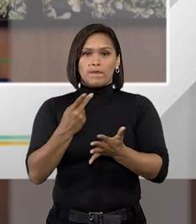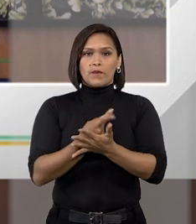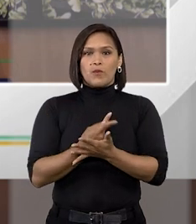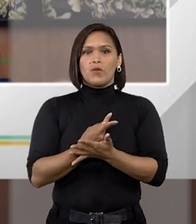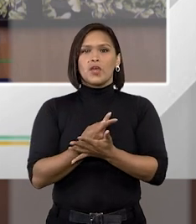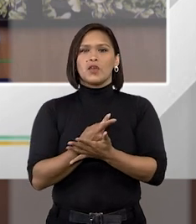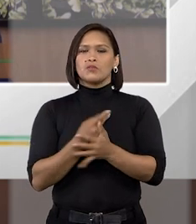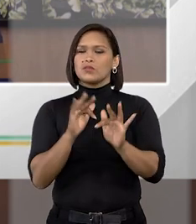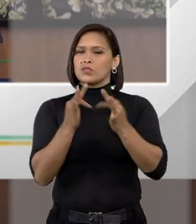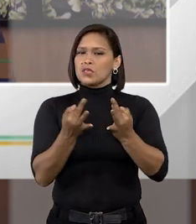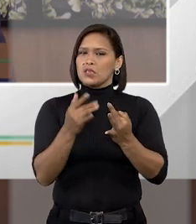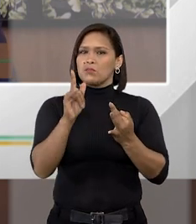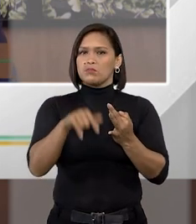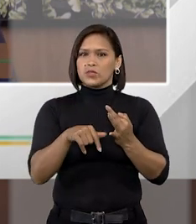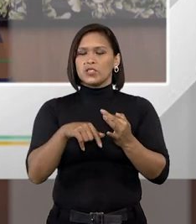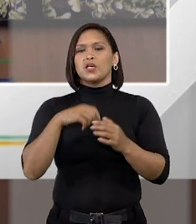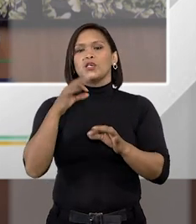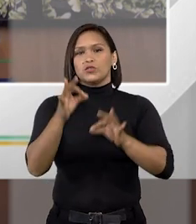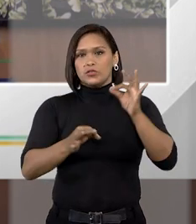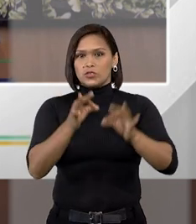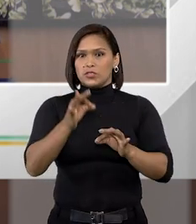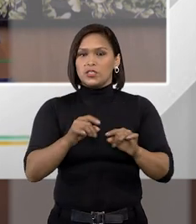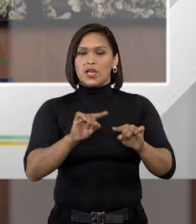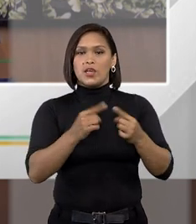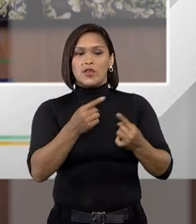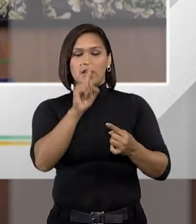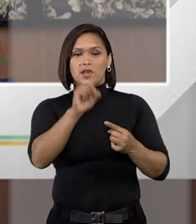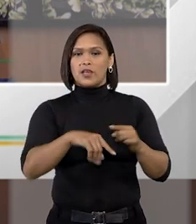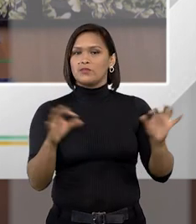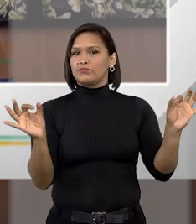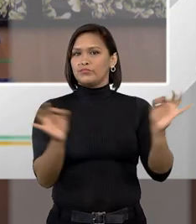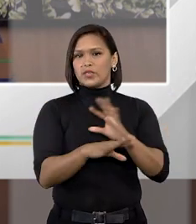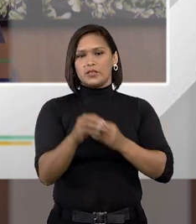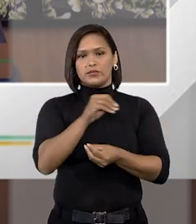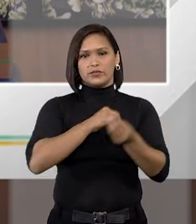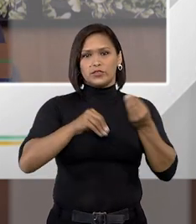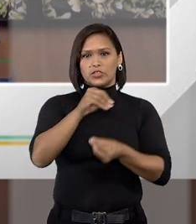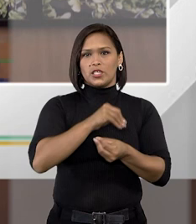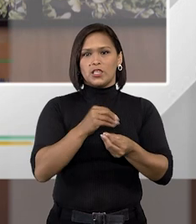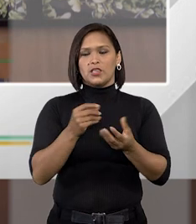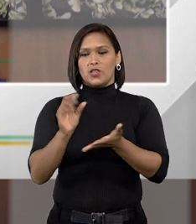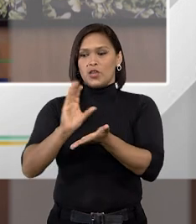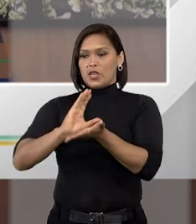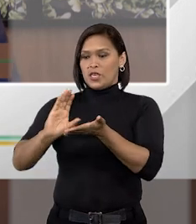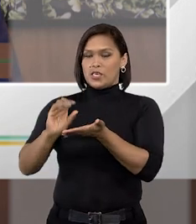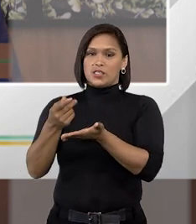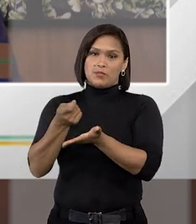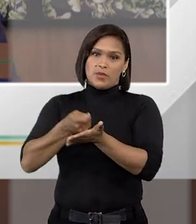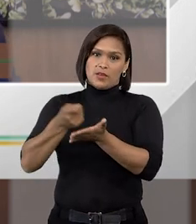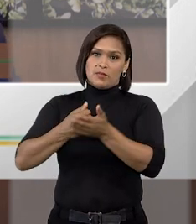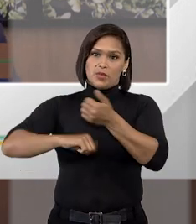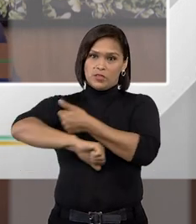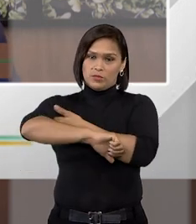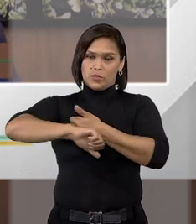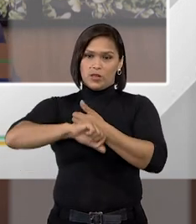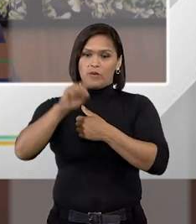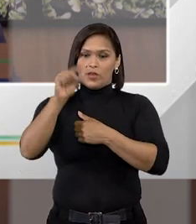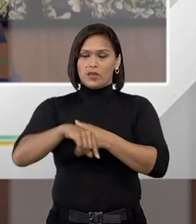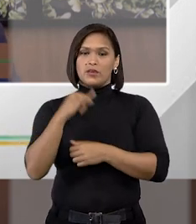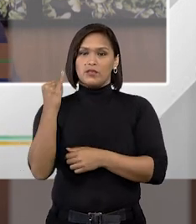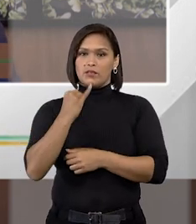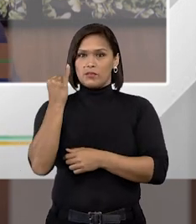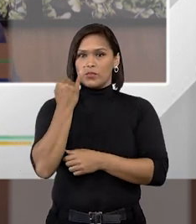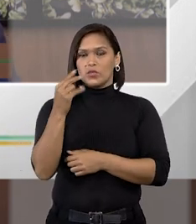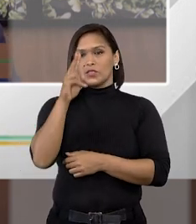seja grosseiro ainda que seja um erro judiciário ele acaba não gerando esse tipo de indenização na maioria dos casos e aqui é muito